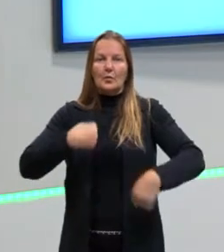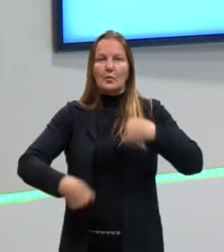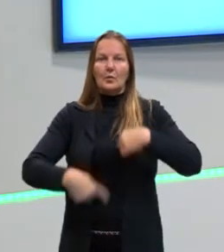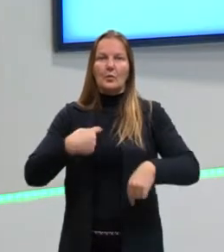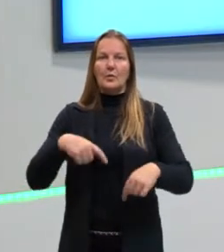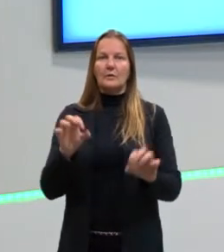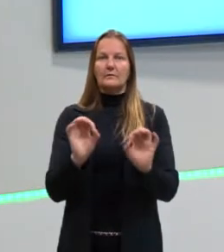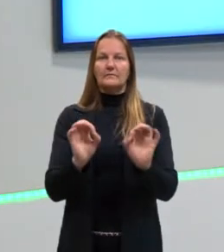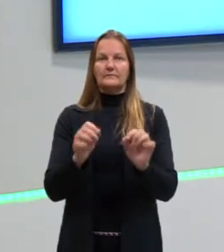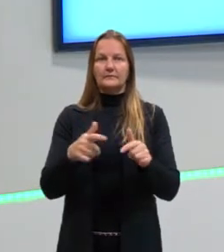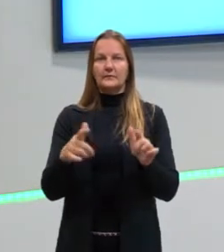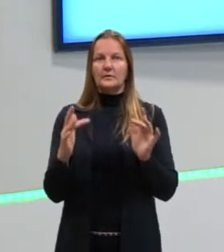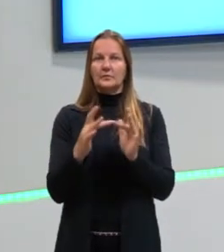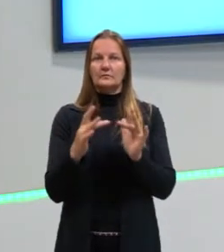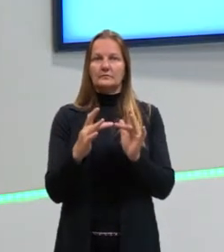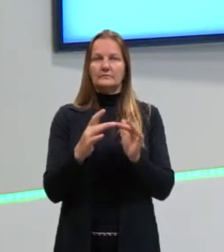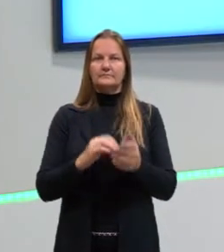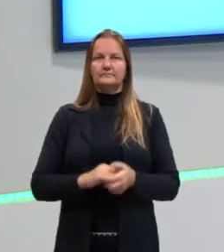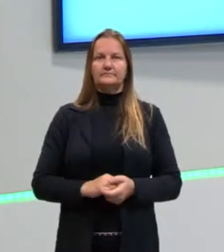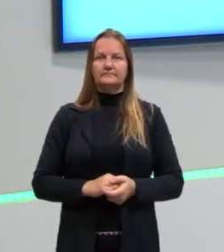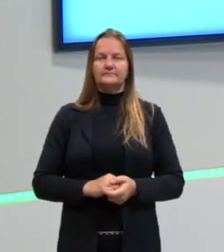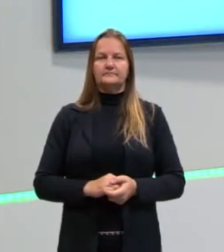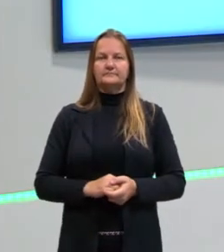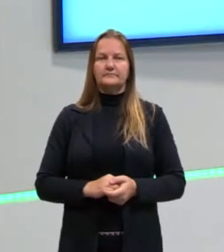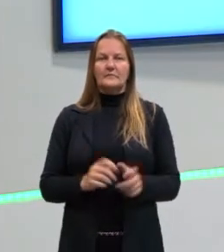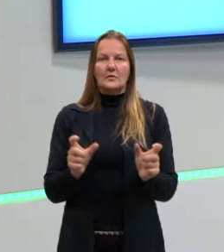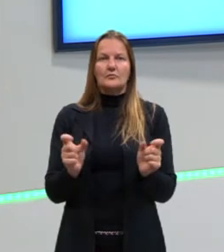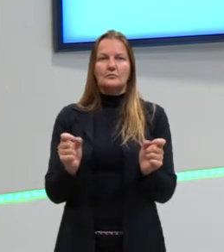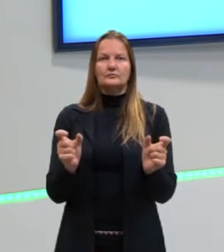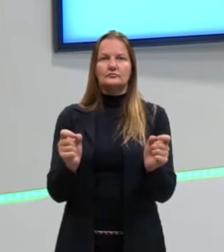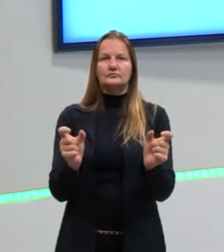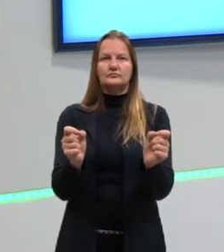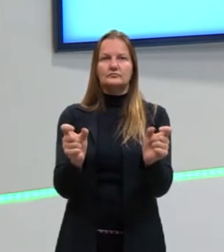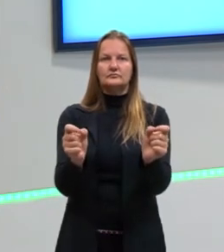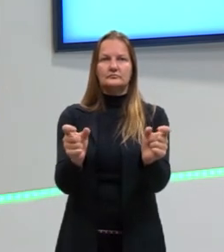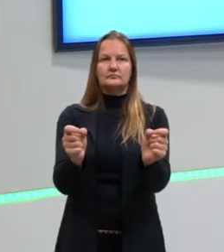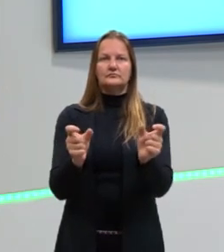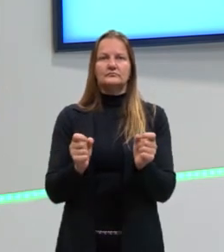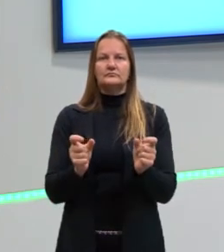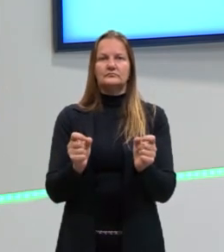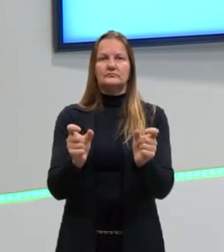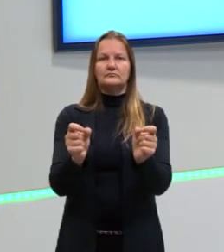O caranguejo. É um crustáceo. Tá, gente? É artrópodo.